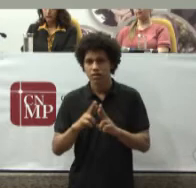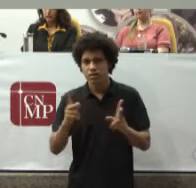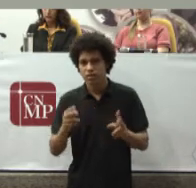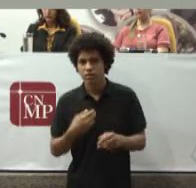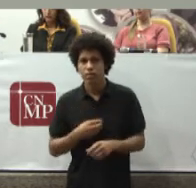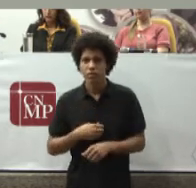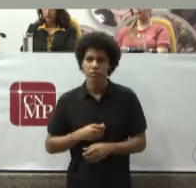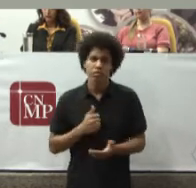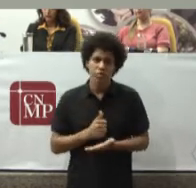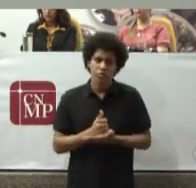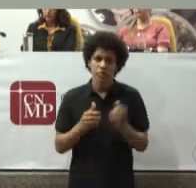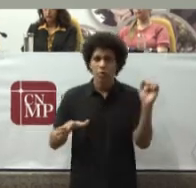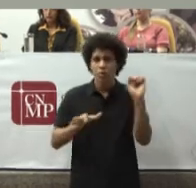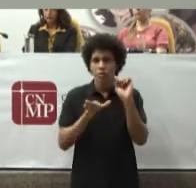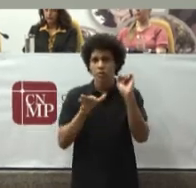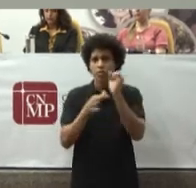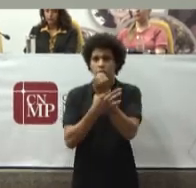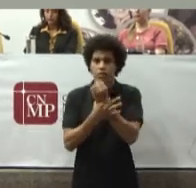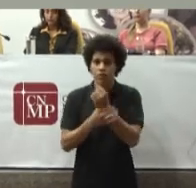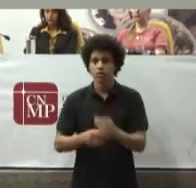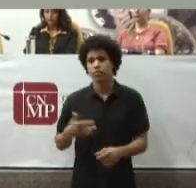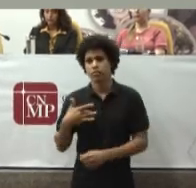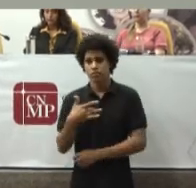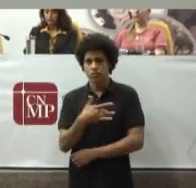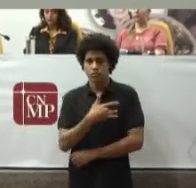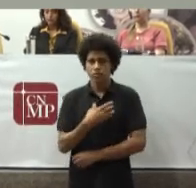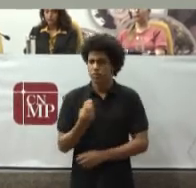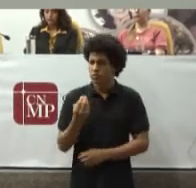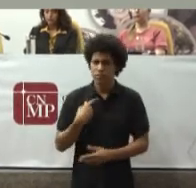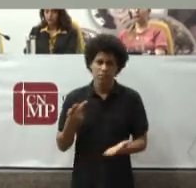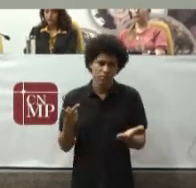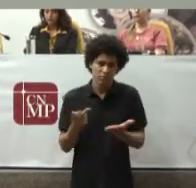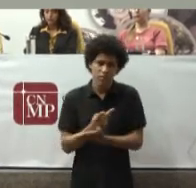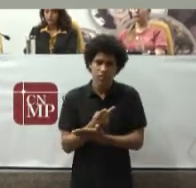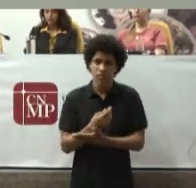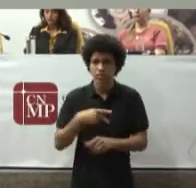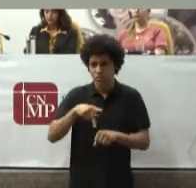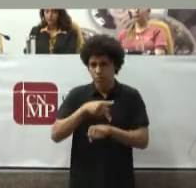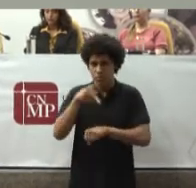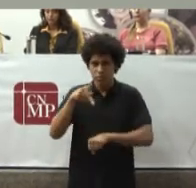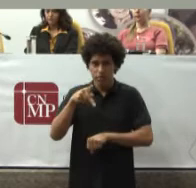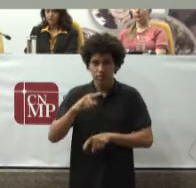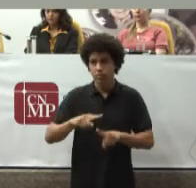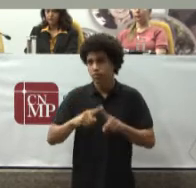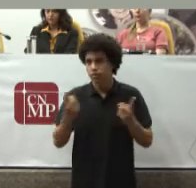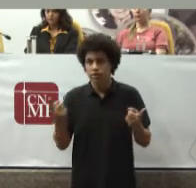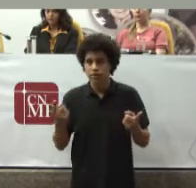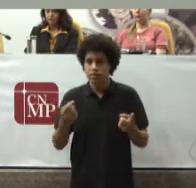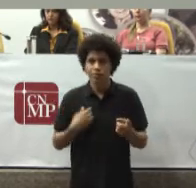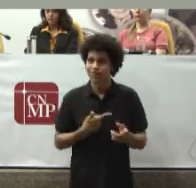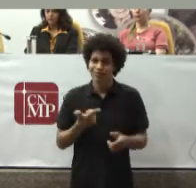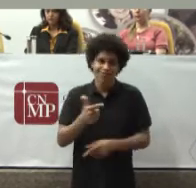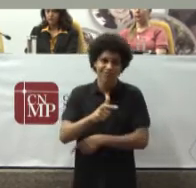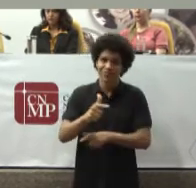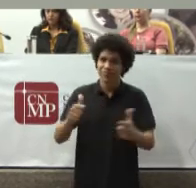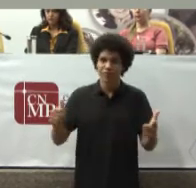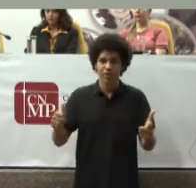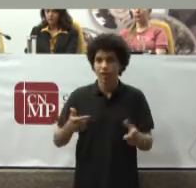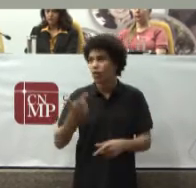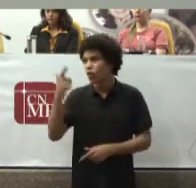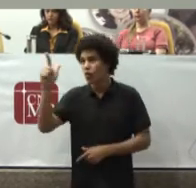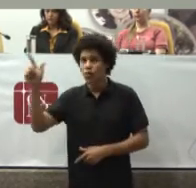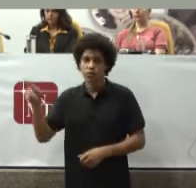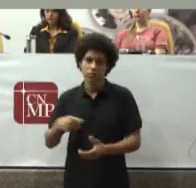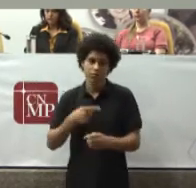Preventivas De saúde Que muitas vezes Ocorrem Em um local Do país Mas são Inexistentes Em